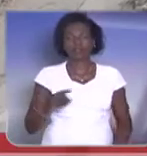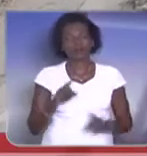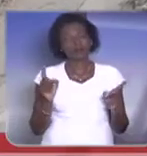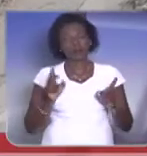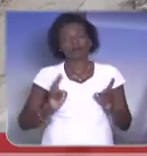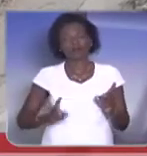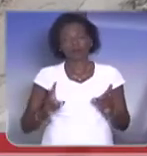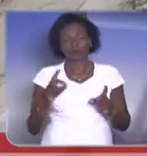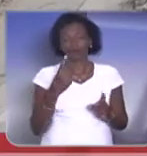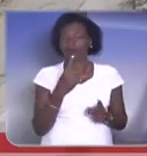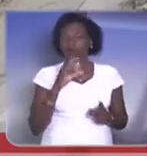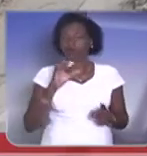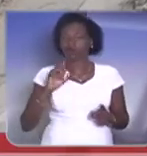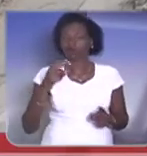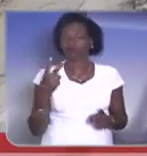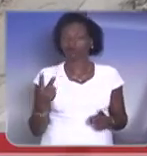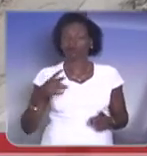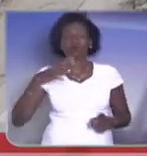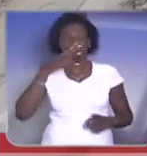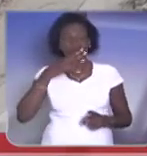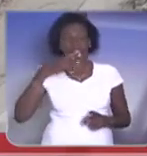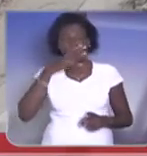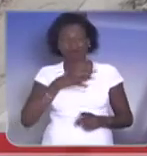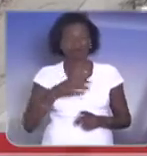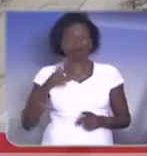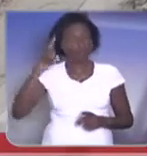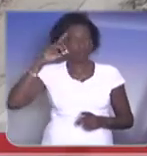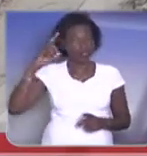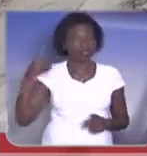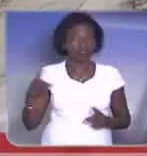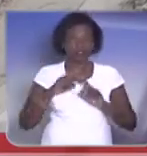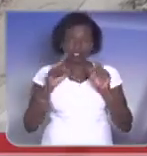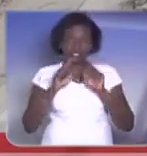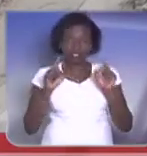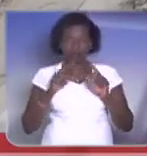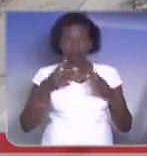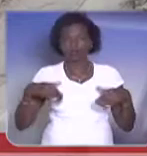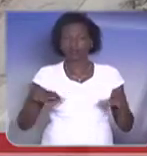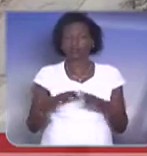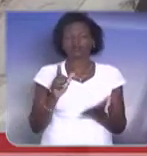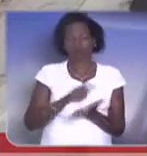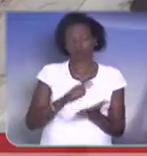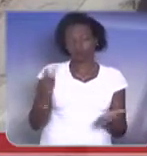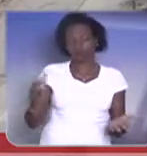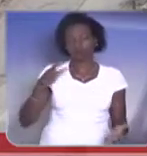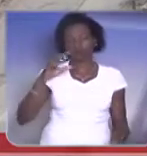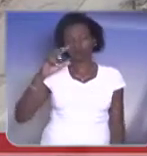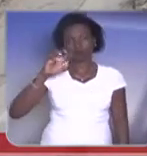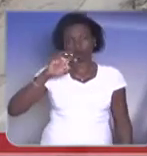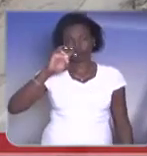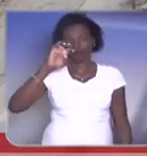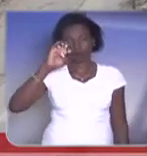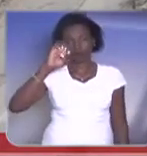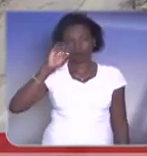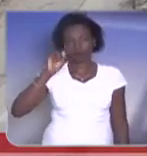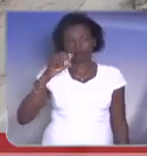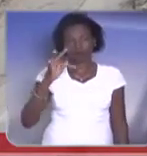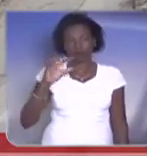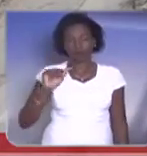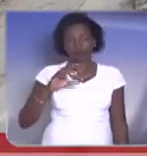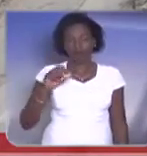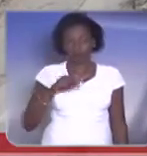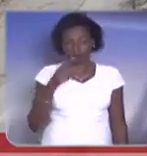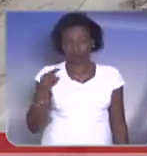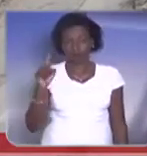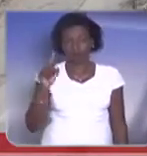102 denúncias por dia. E o jornal aqui mesmo, o Jornal Estado de São Paulo, ele mesmo fala o seguinte, só nesse